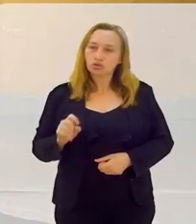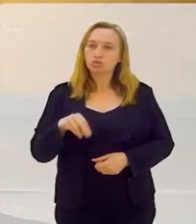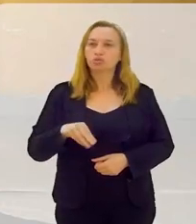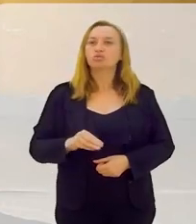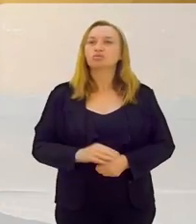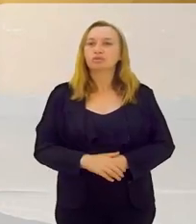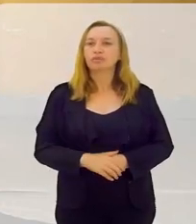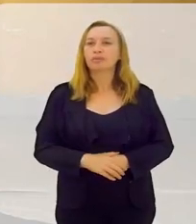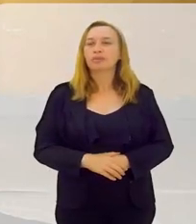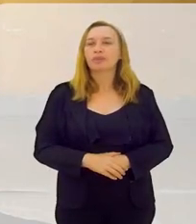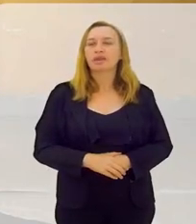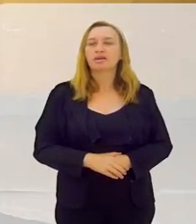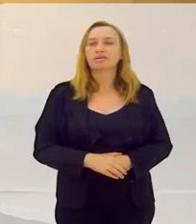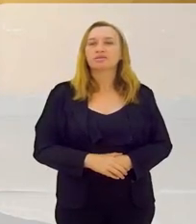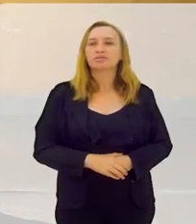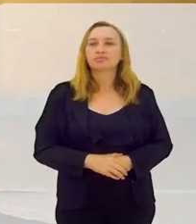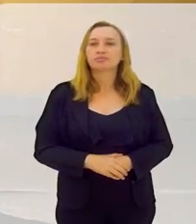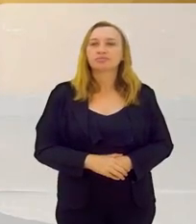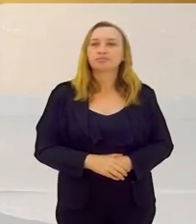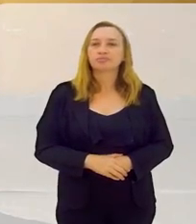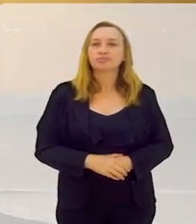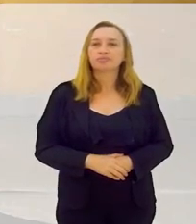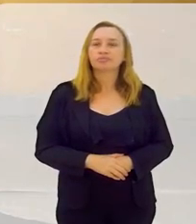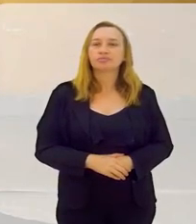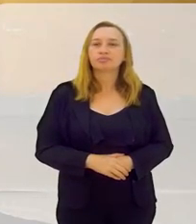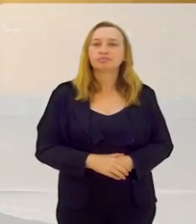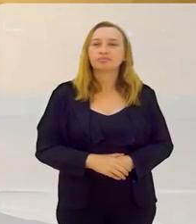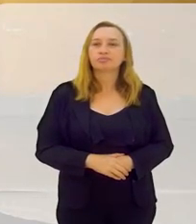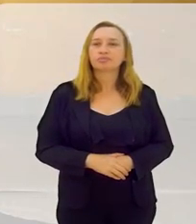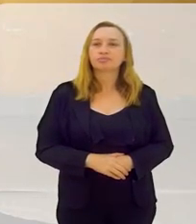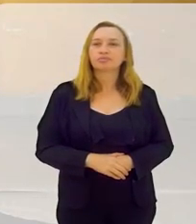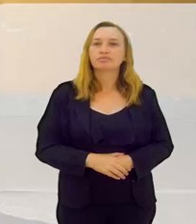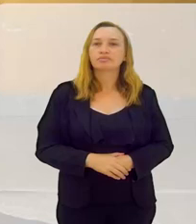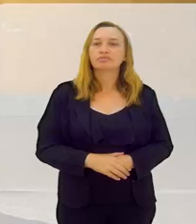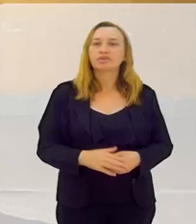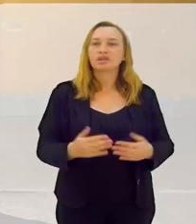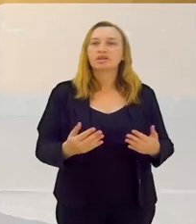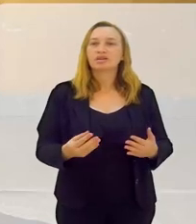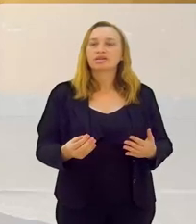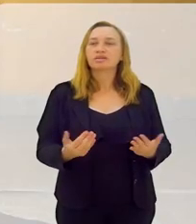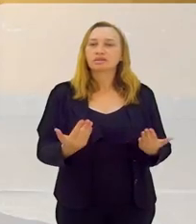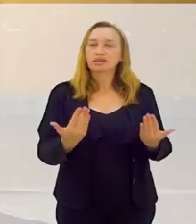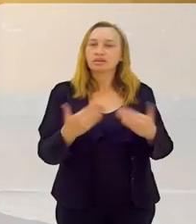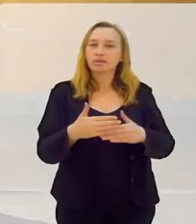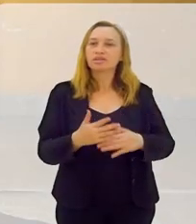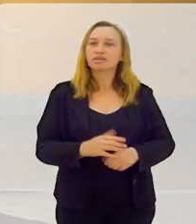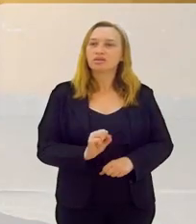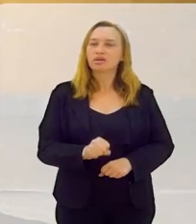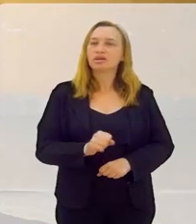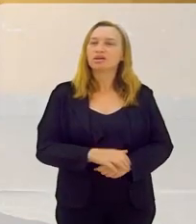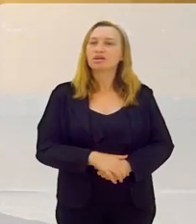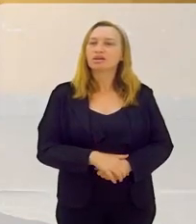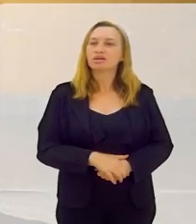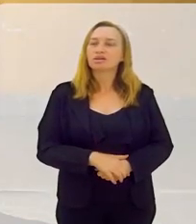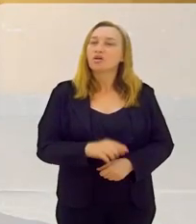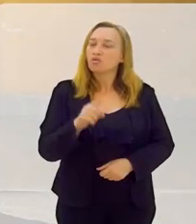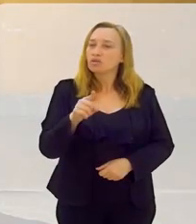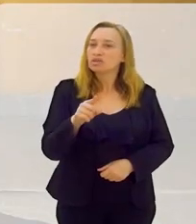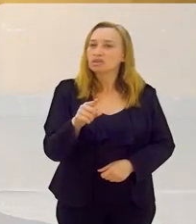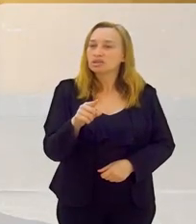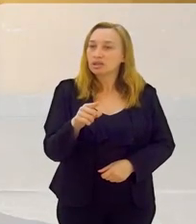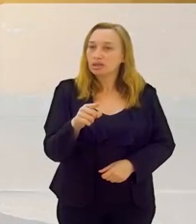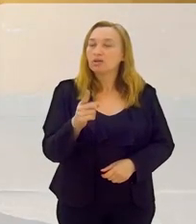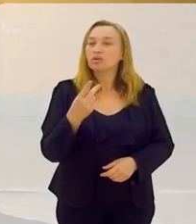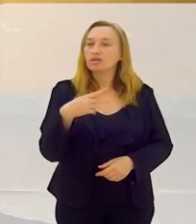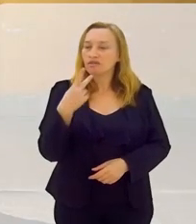Babalorixá, Robson, mas do Ogum. Robson, que eu adorava. Está presente. Está no ferro, mas vamos nós. E numa coisa que